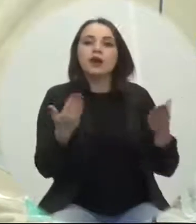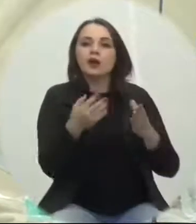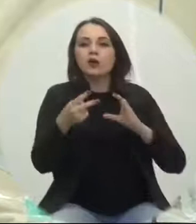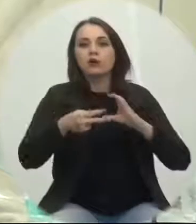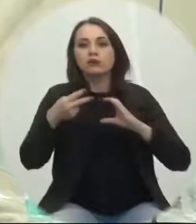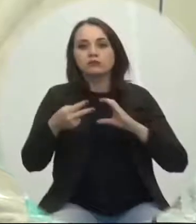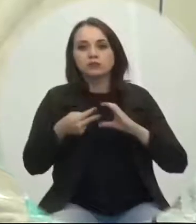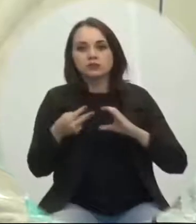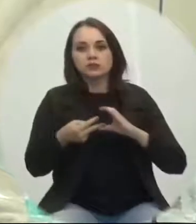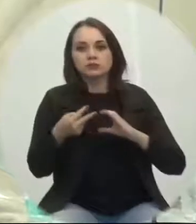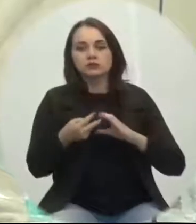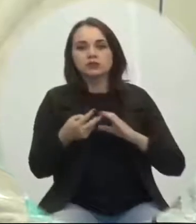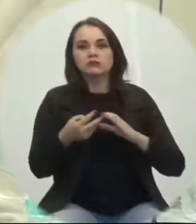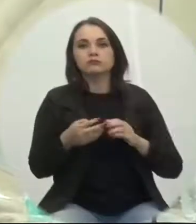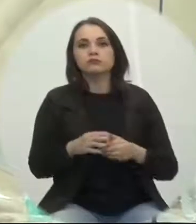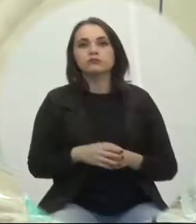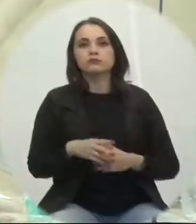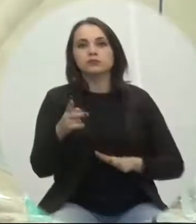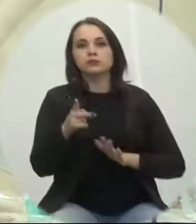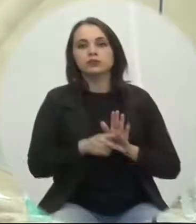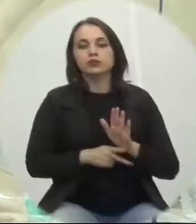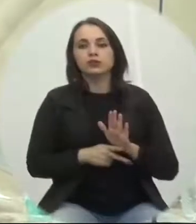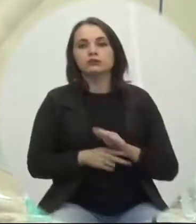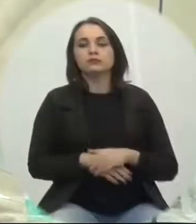plenário em discussão o projeto